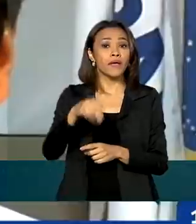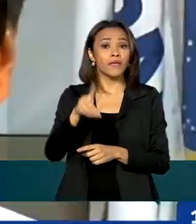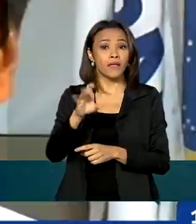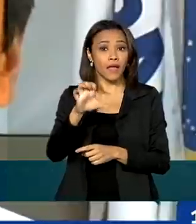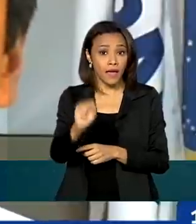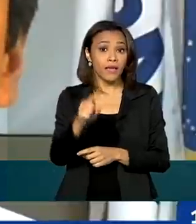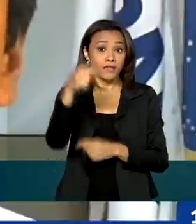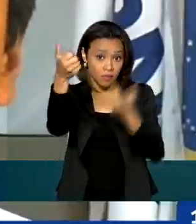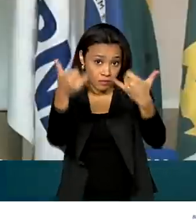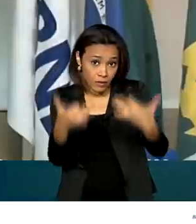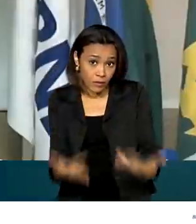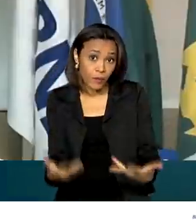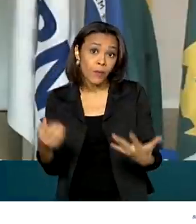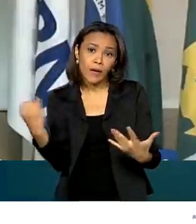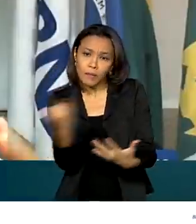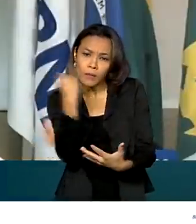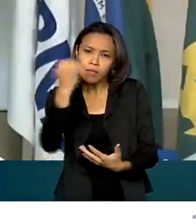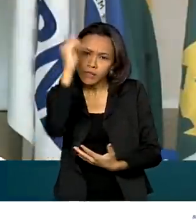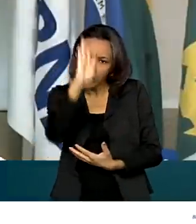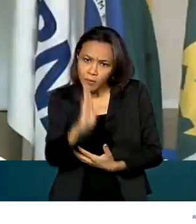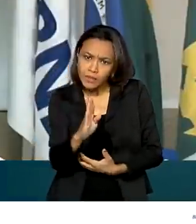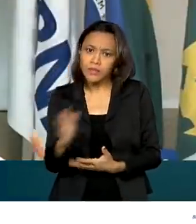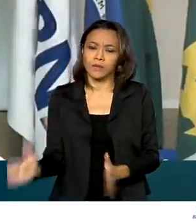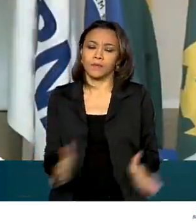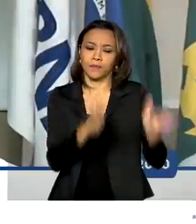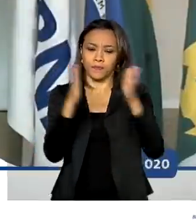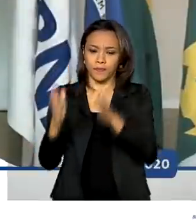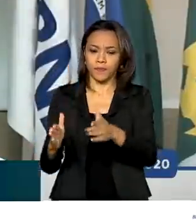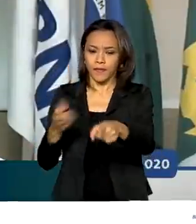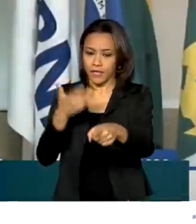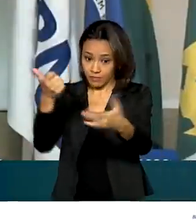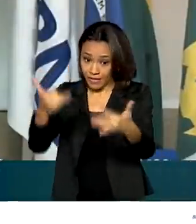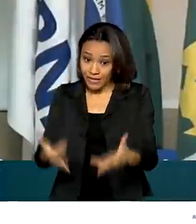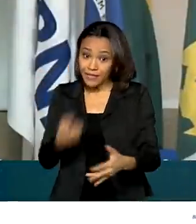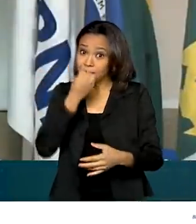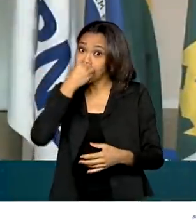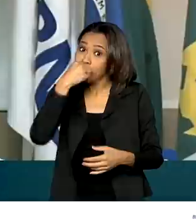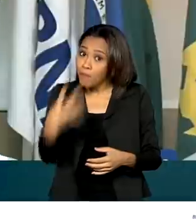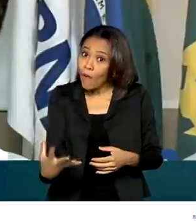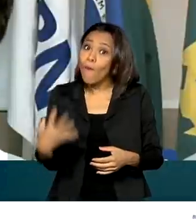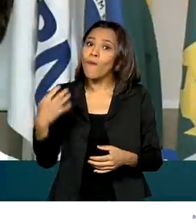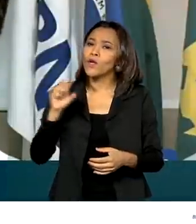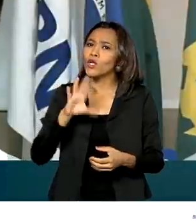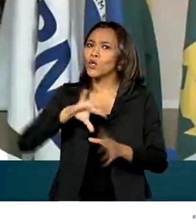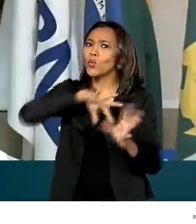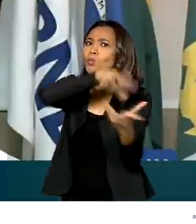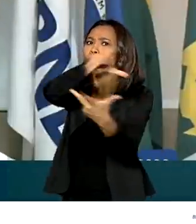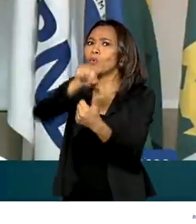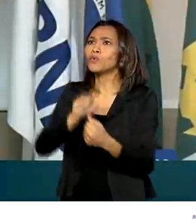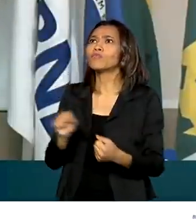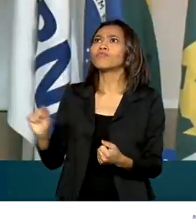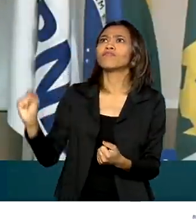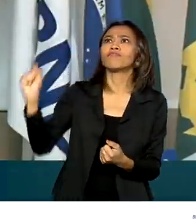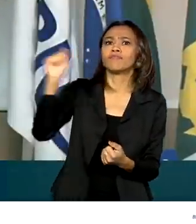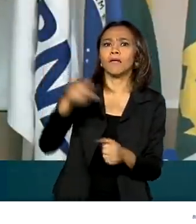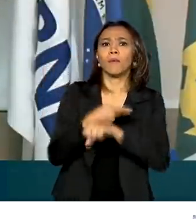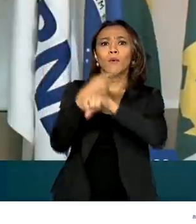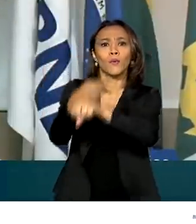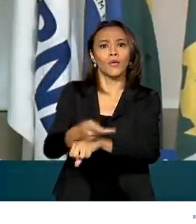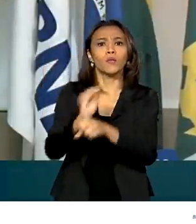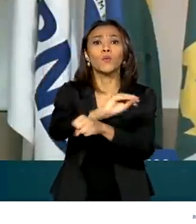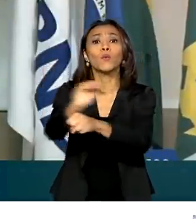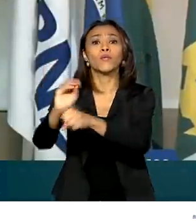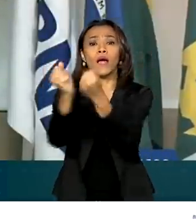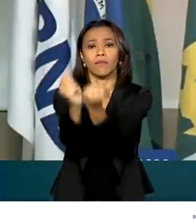economia verde mundial. Que bom que até que, enfim, o mundo está buscando ativo verde sustentável, que isso no Brasil a gente tem de sobra. Então,